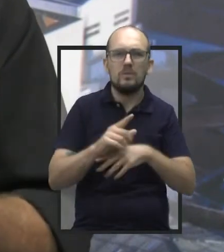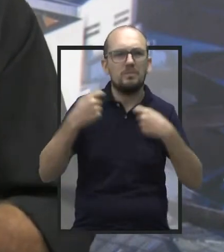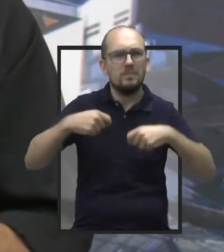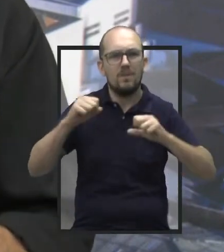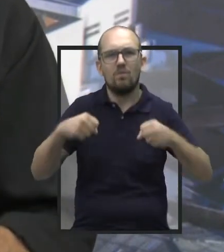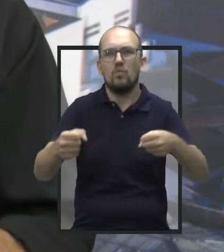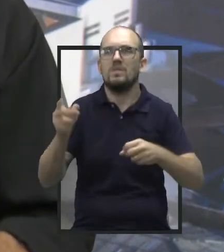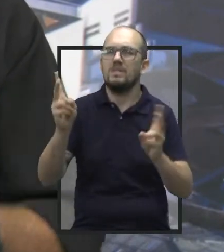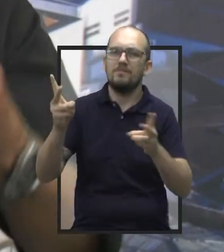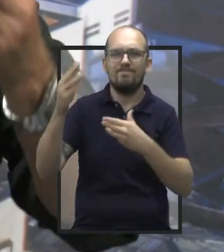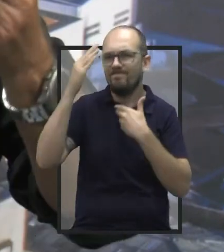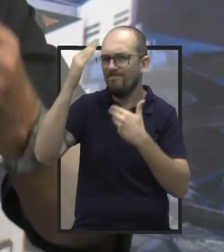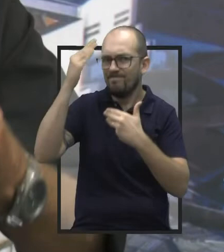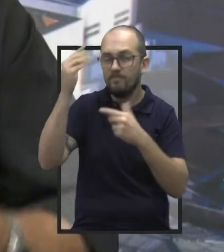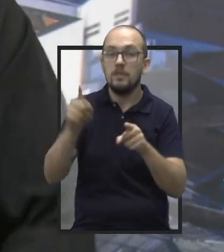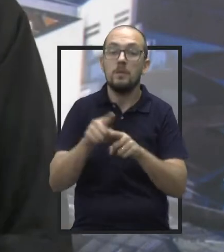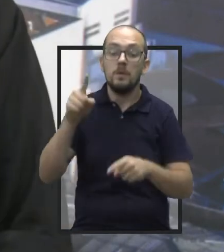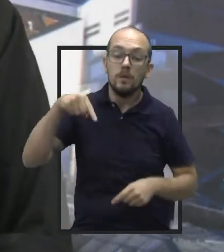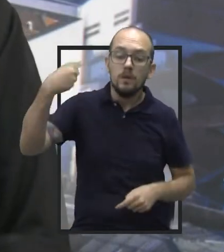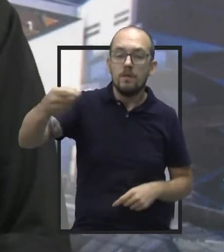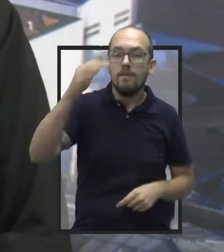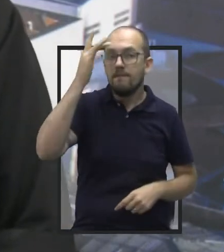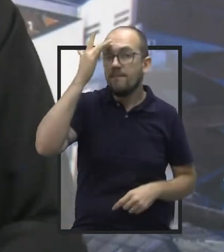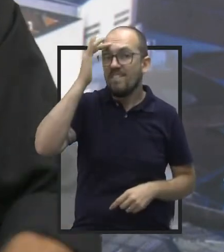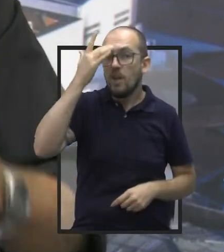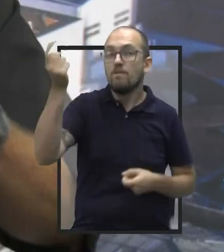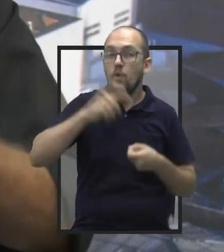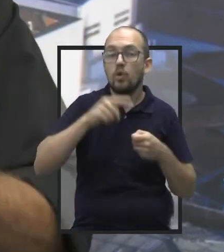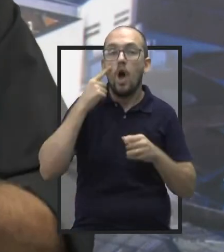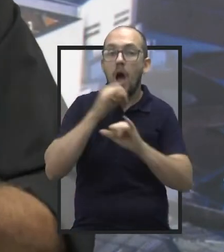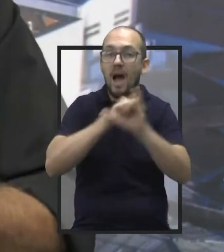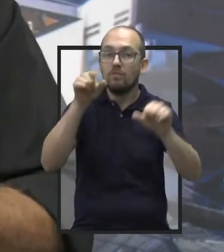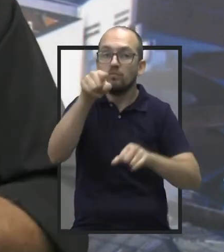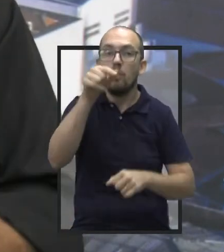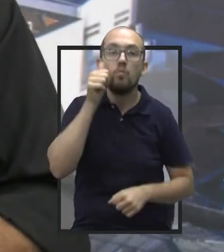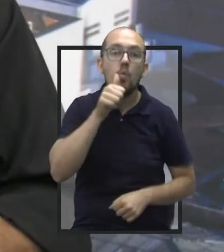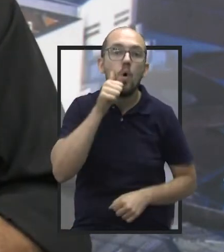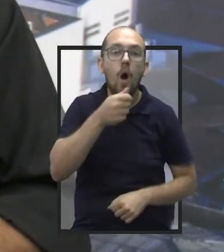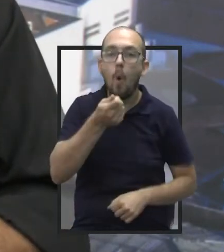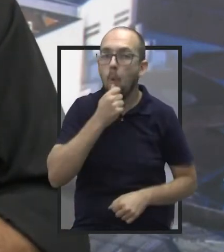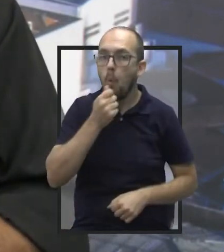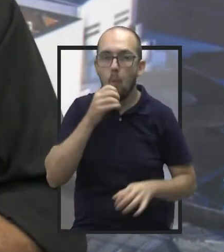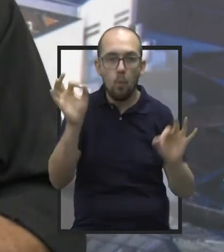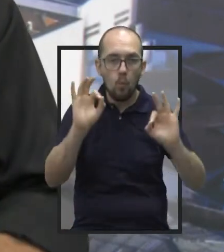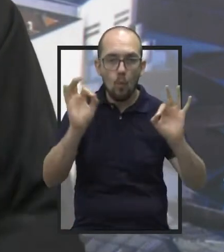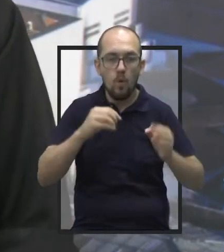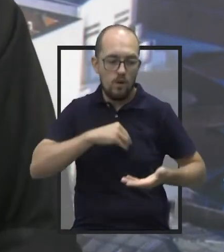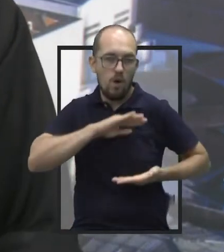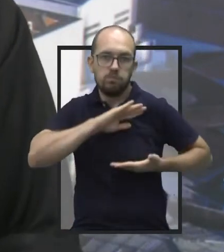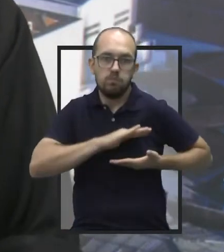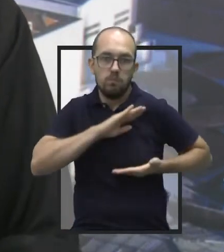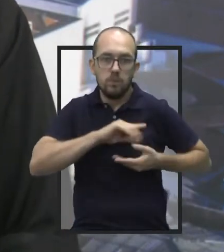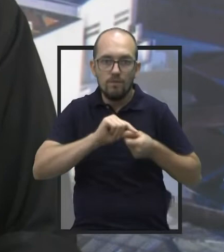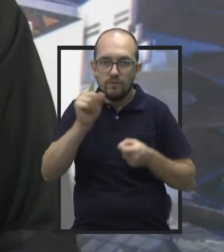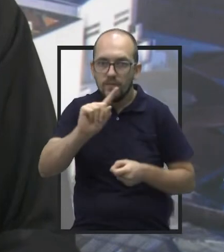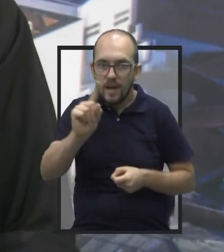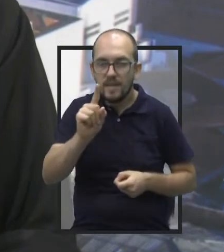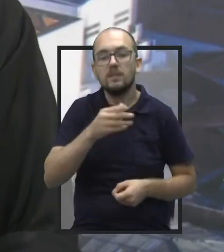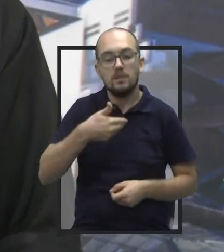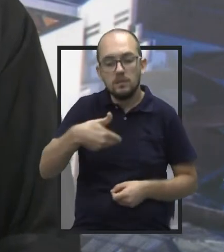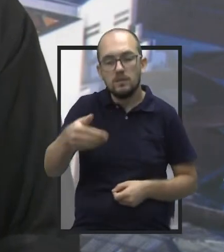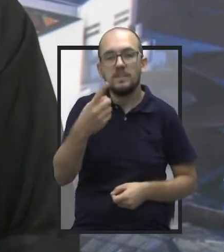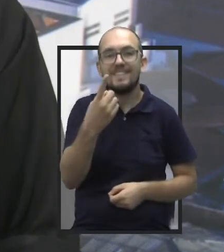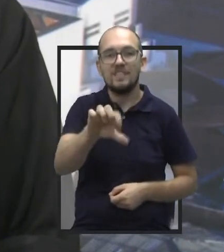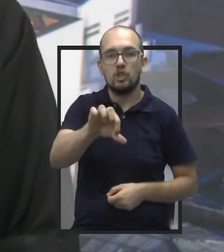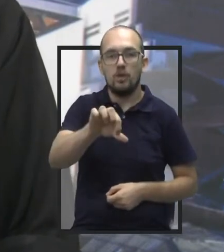sempre. E graças a Deus, a carreta volta em fevereiro. Então, você mulher que não fez o exame de mamografia, dia 19, ela está